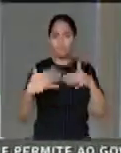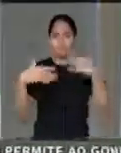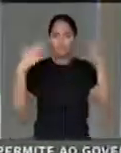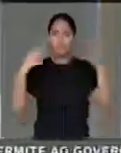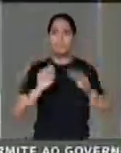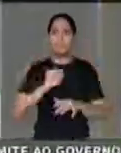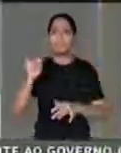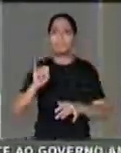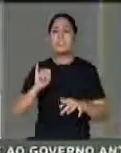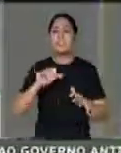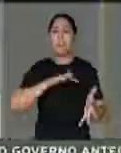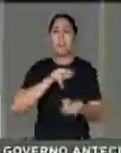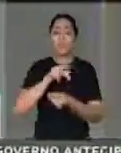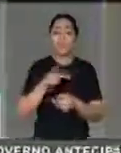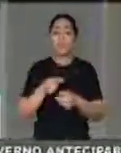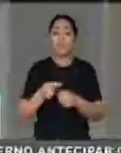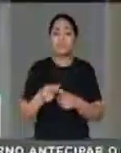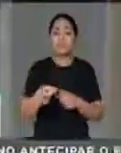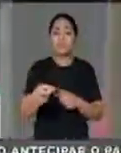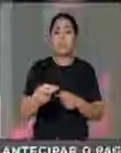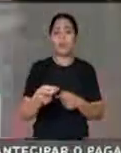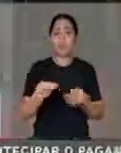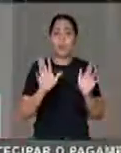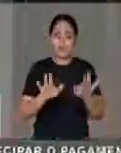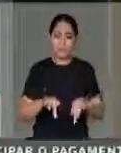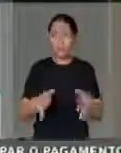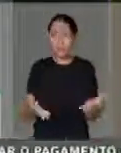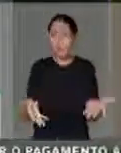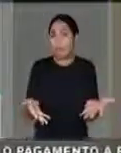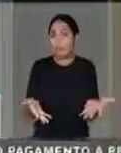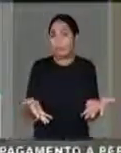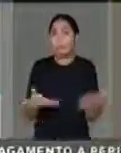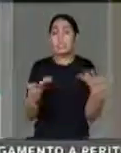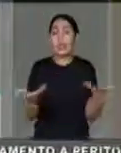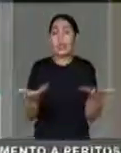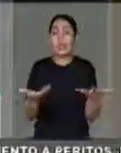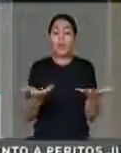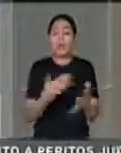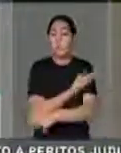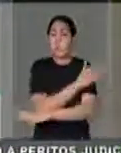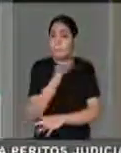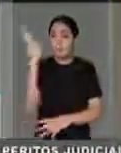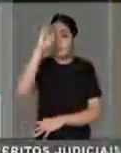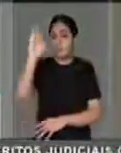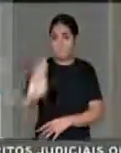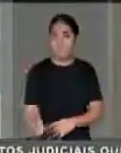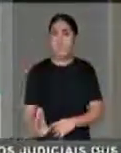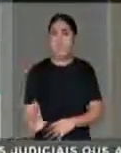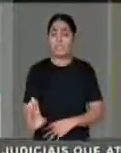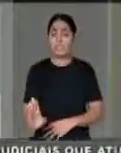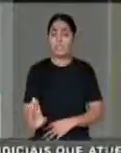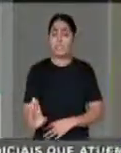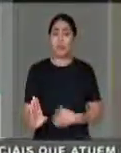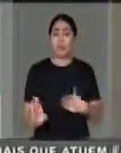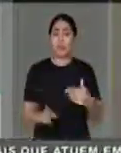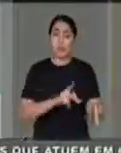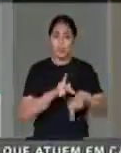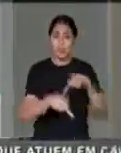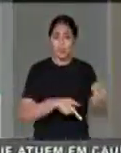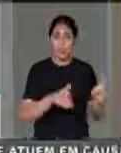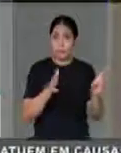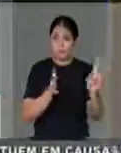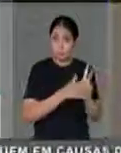E se o mundo é finito, esse mundo que o Brasil faz parte com a sua biodiversidade, com seus povos e comunidades